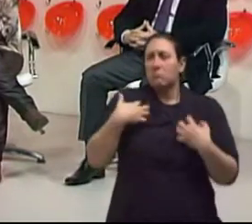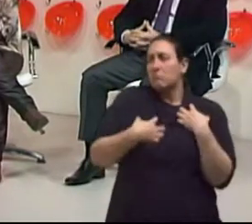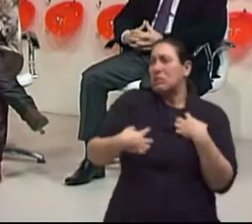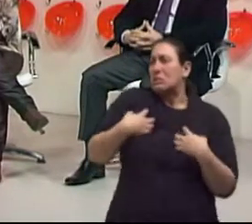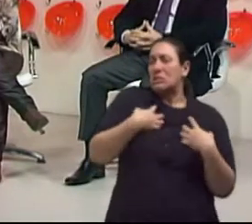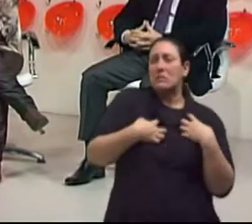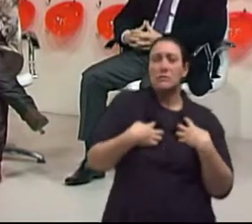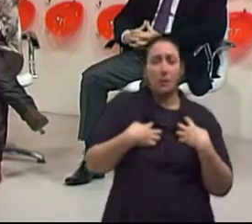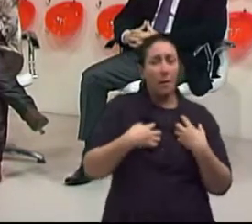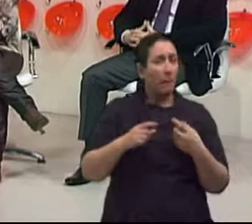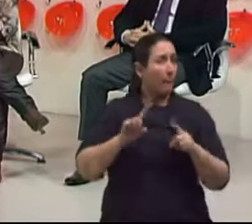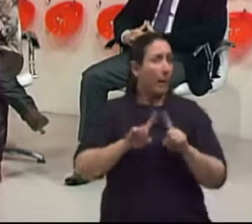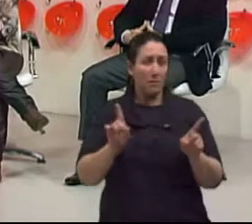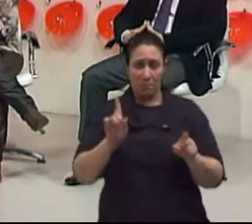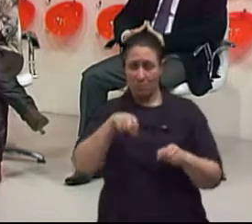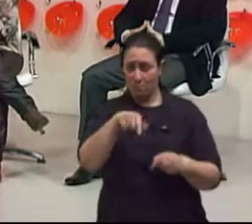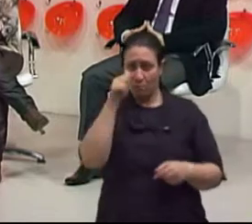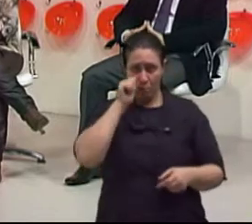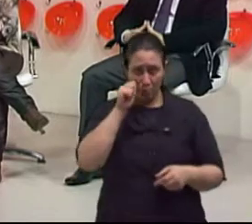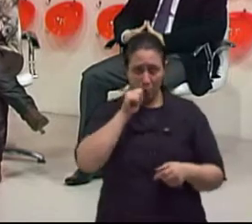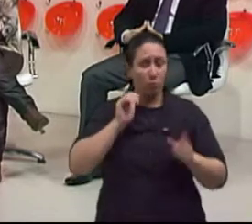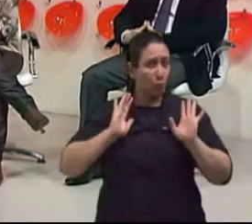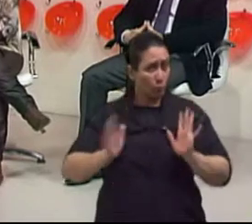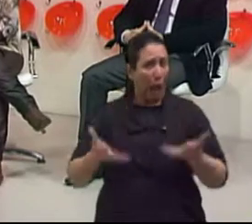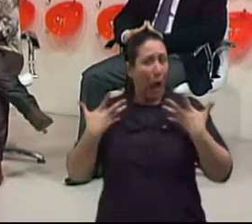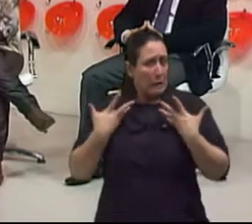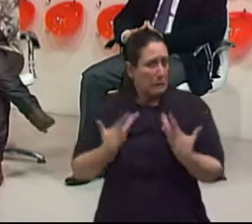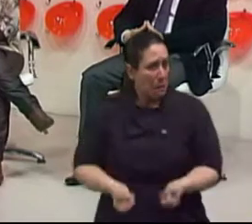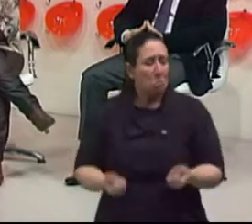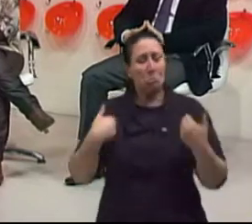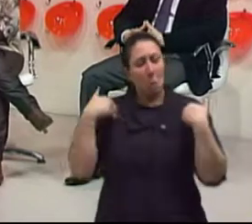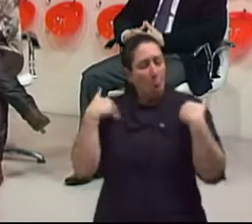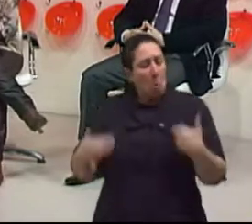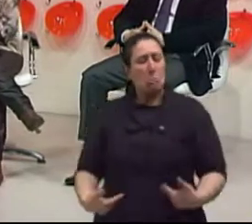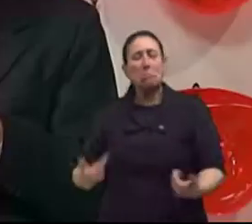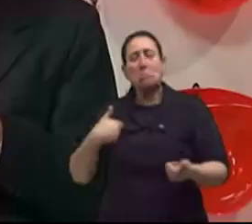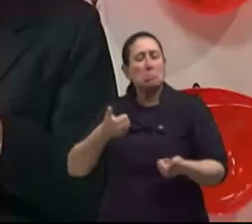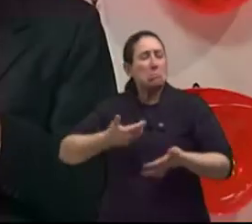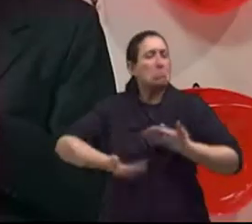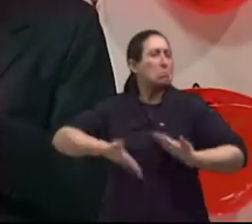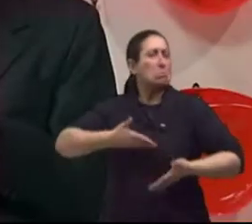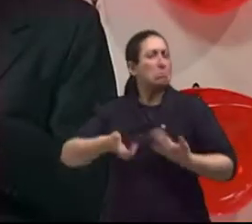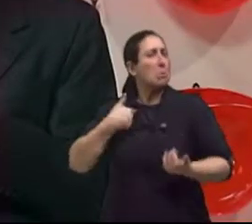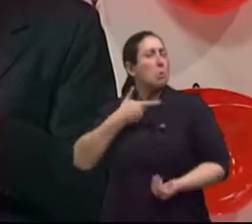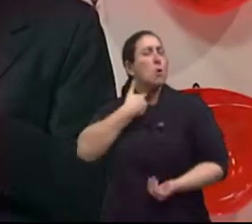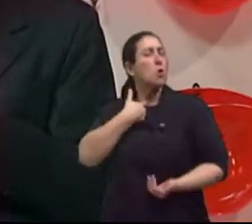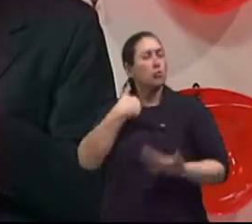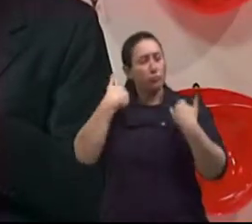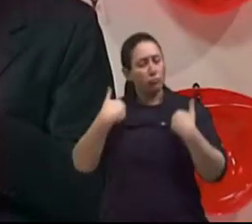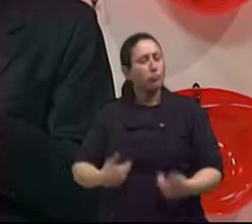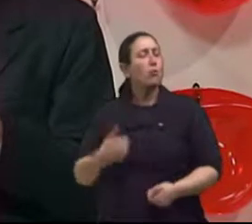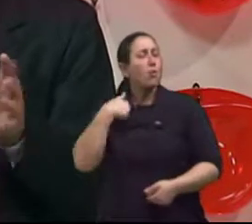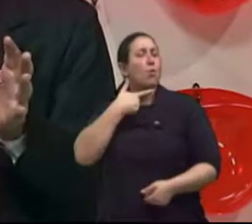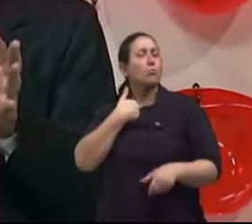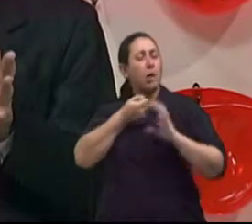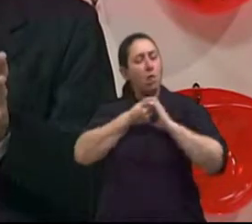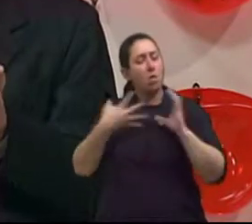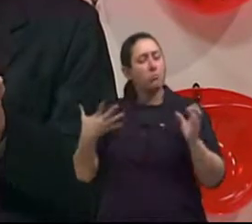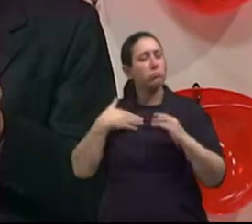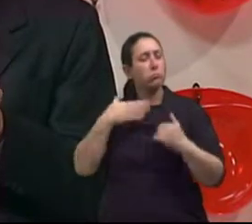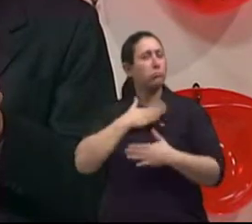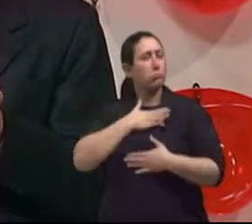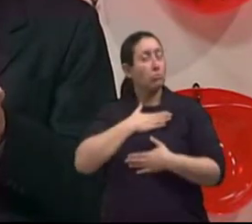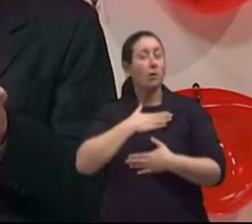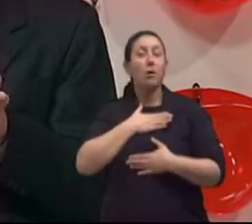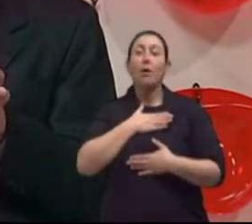né? Há muitas sim, aquelas que já se aprenderam a se gostar de si próprias, com as suas características, com as suas peculiaridades, não